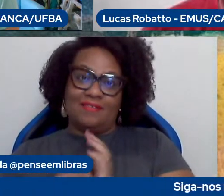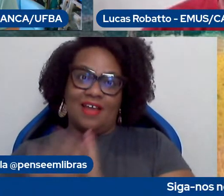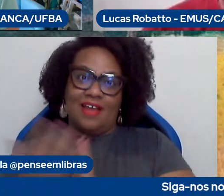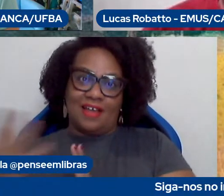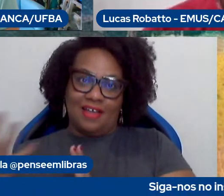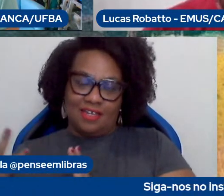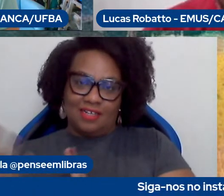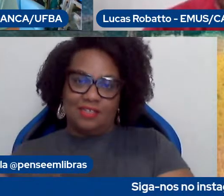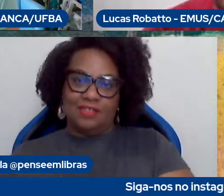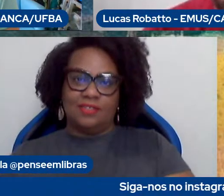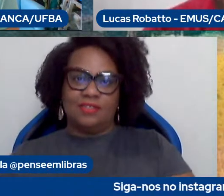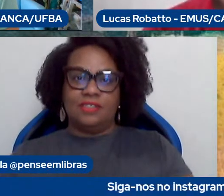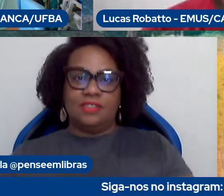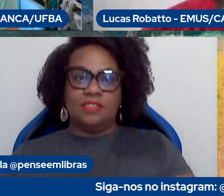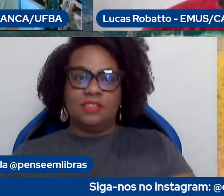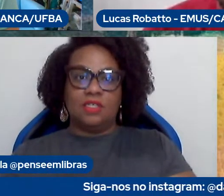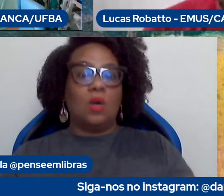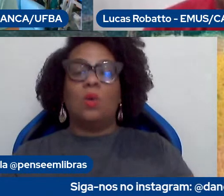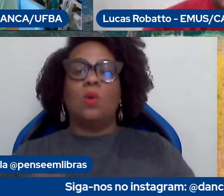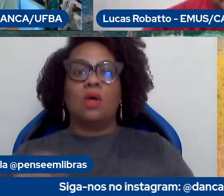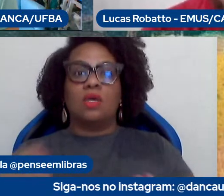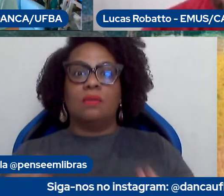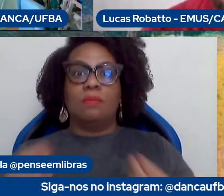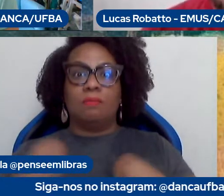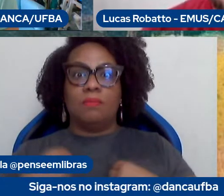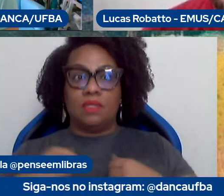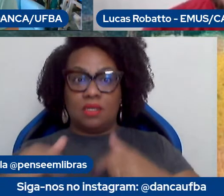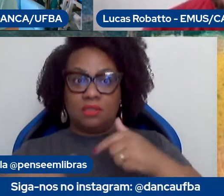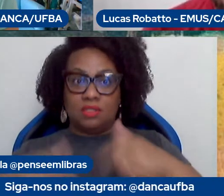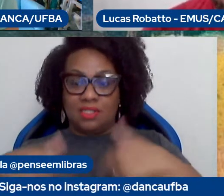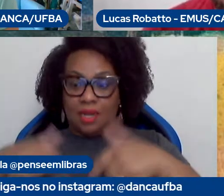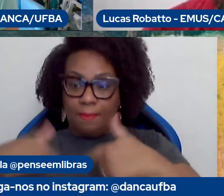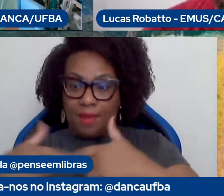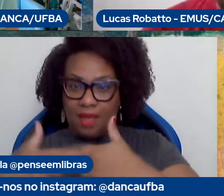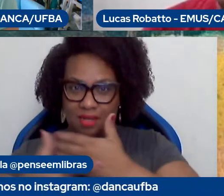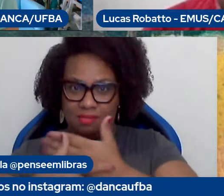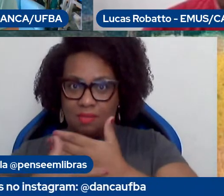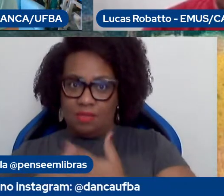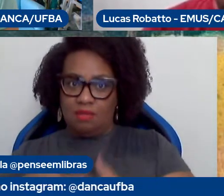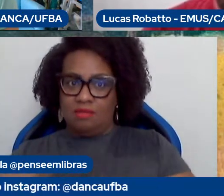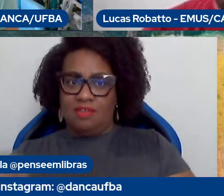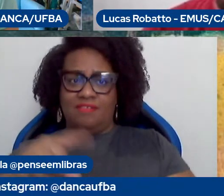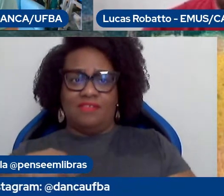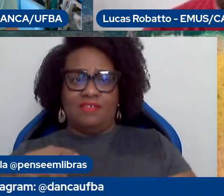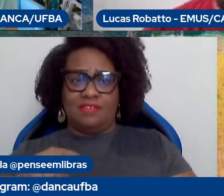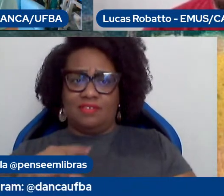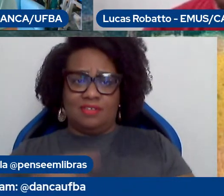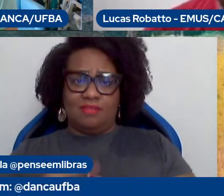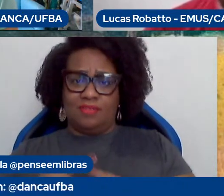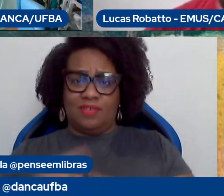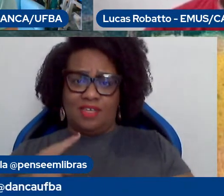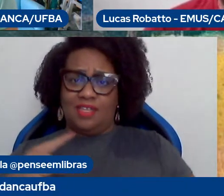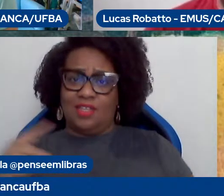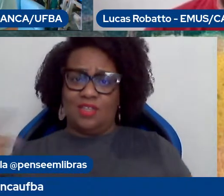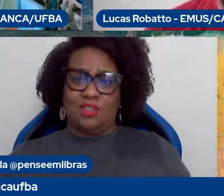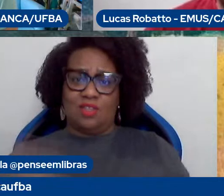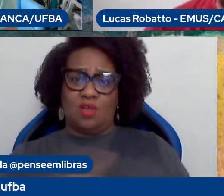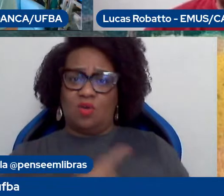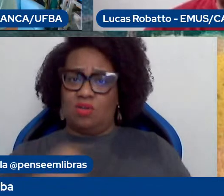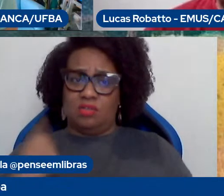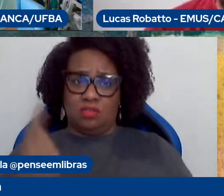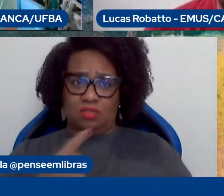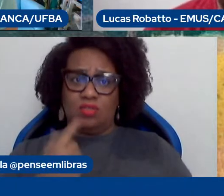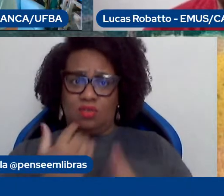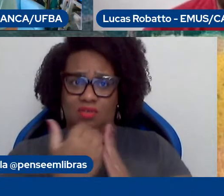o que nos mantém nesse cargo são vocês, né, porque somos nós, né, nós somos os programas